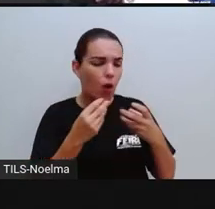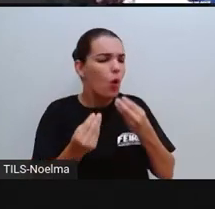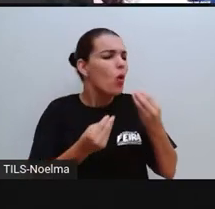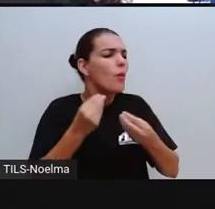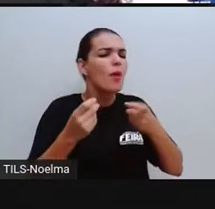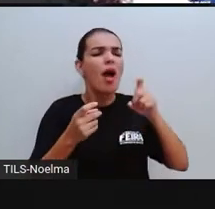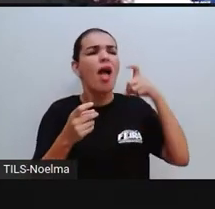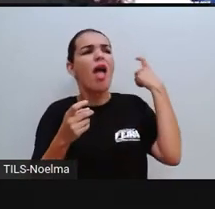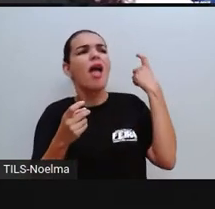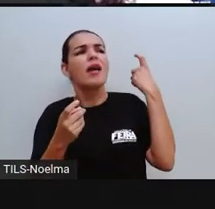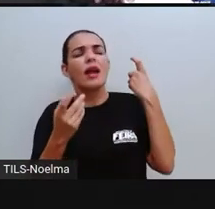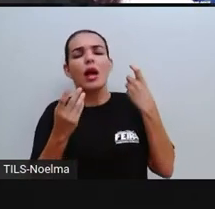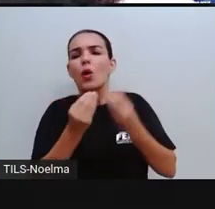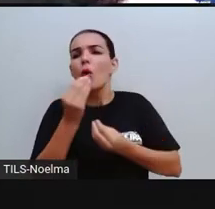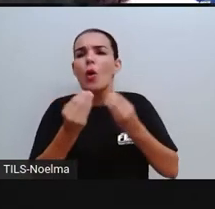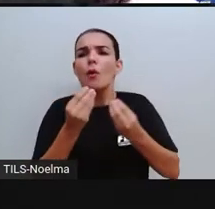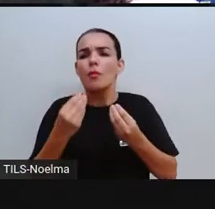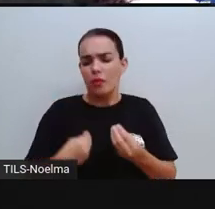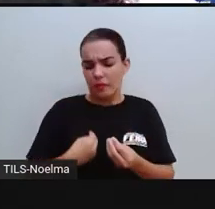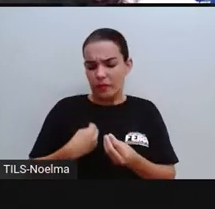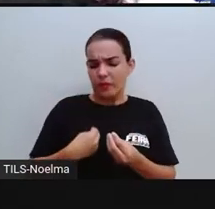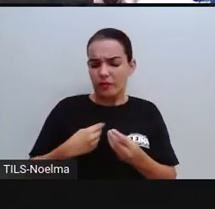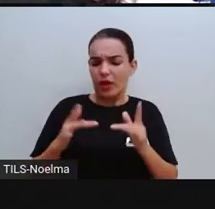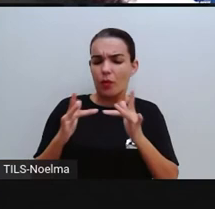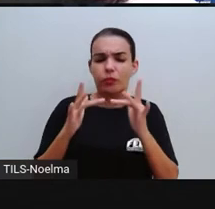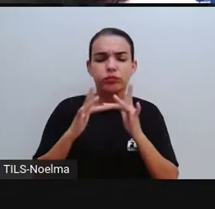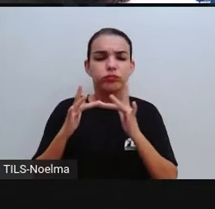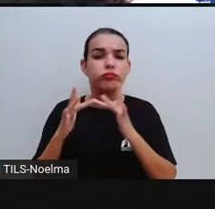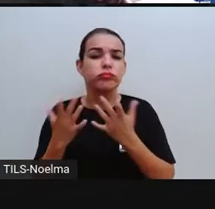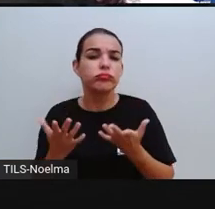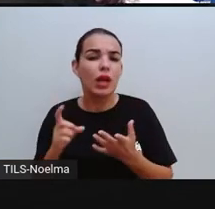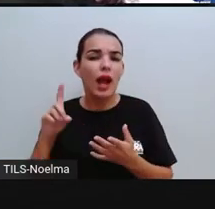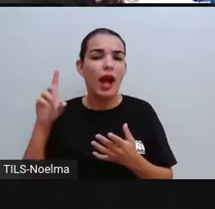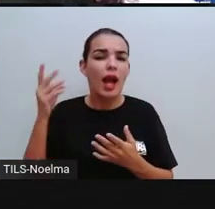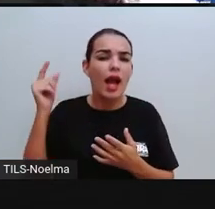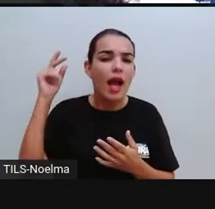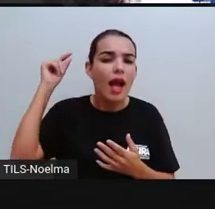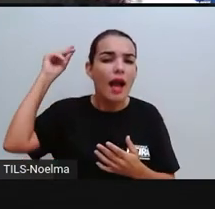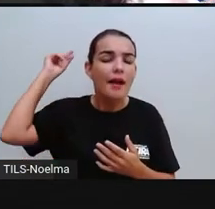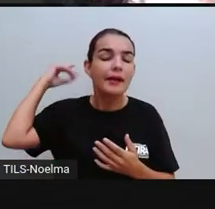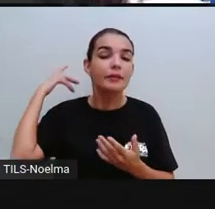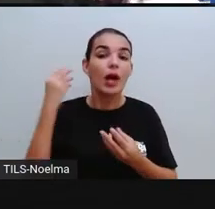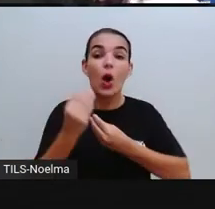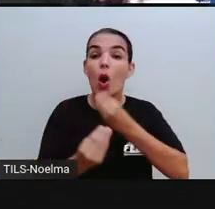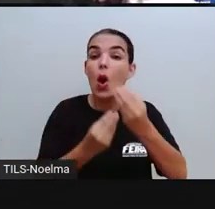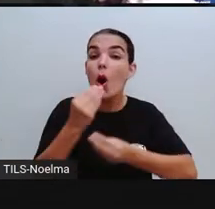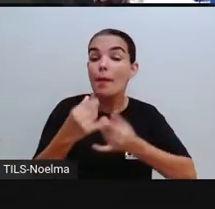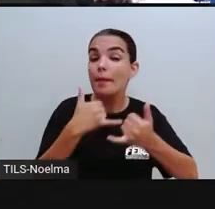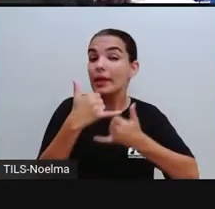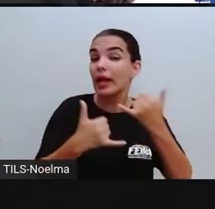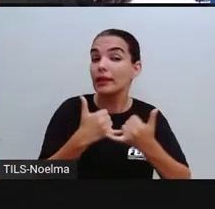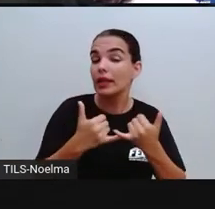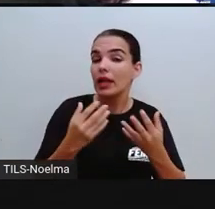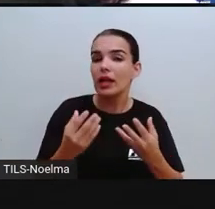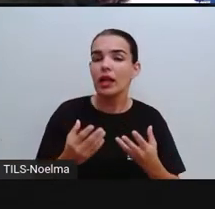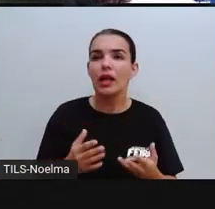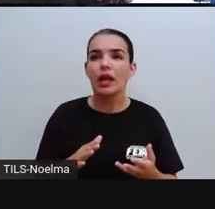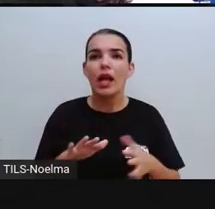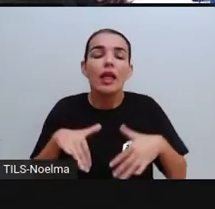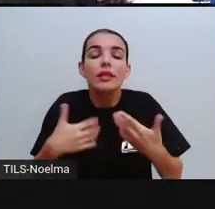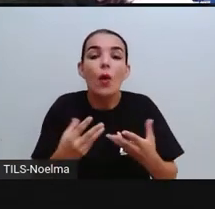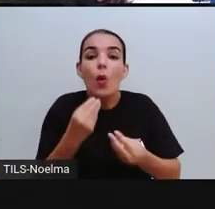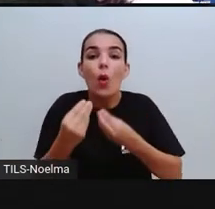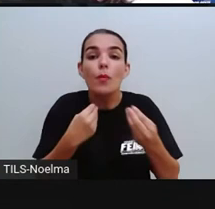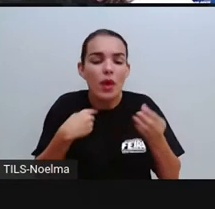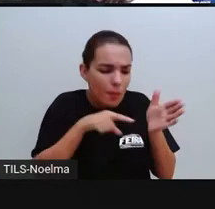era que as pessoas conviviam, né, naquela época, como eram as brincadeiras. Então, como é que eu posso investigar a PROC os espaços